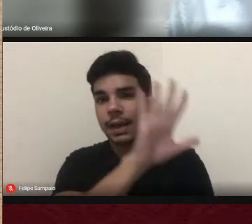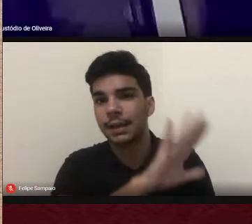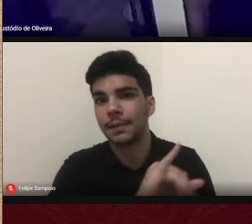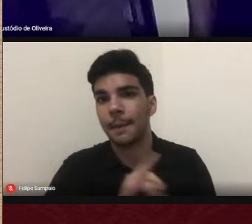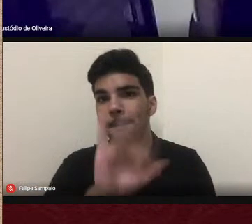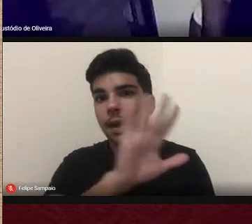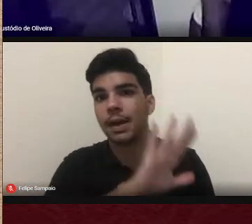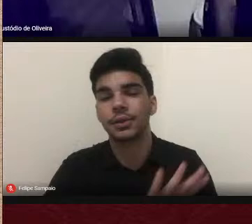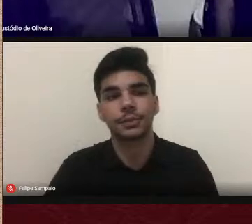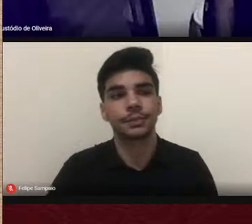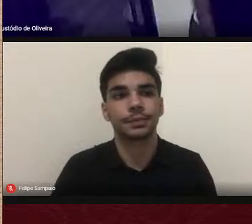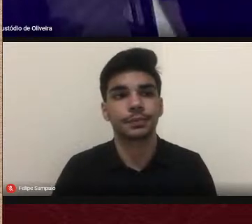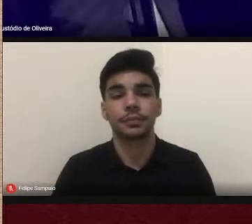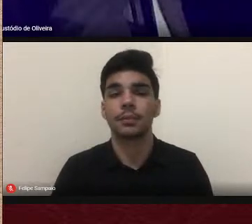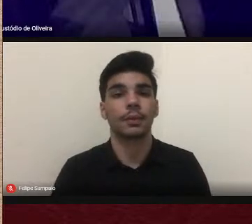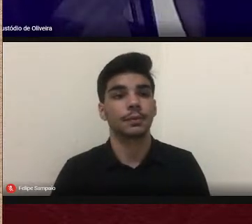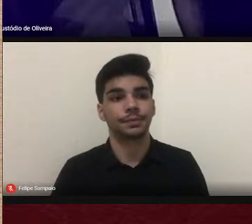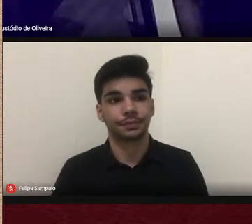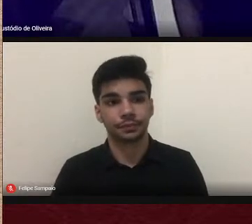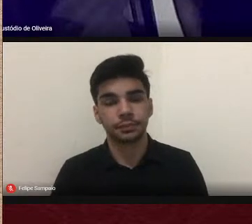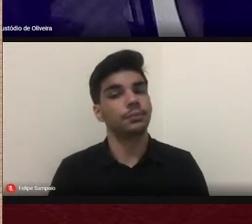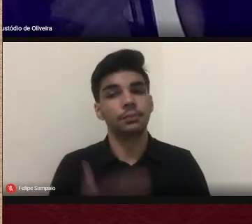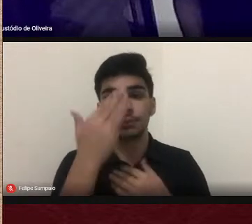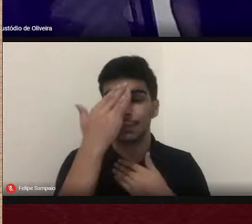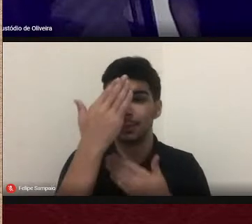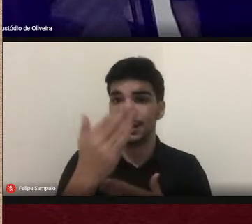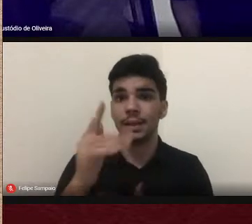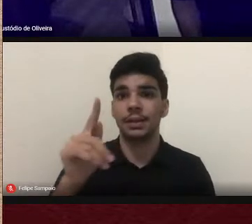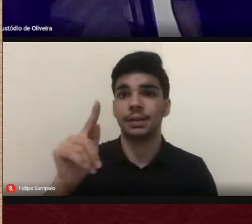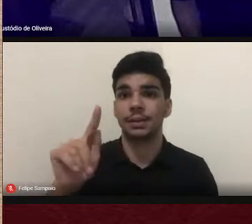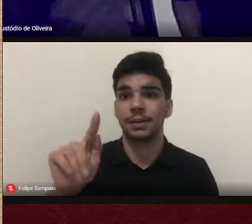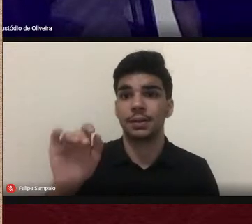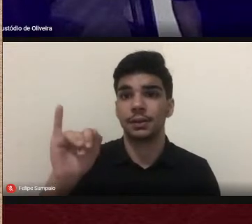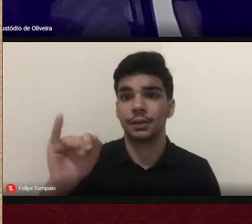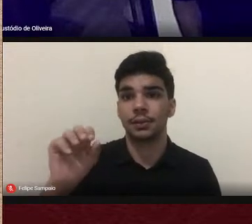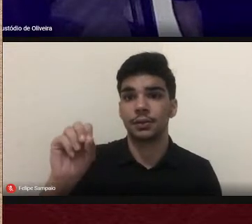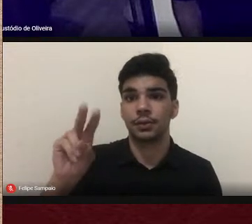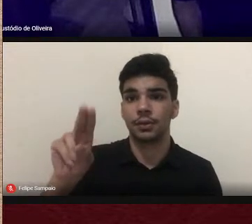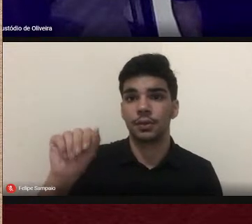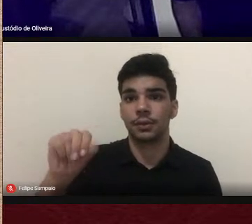obrigado Giovanni tu me ouves bem?